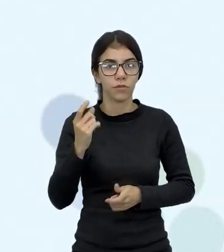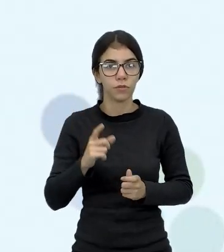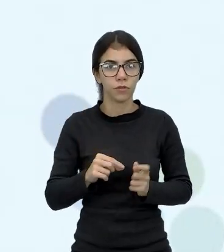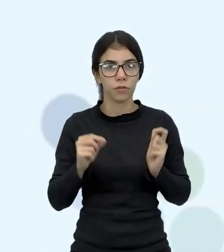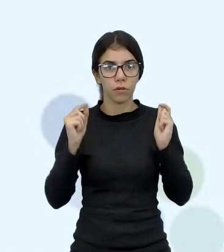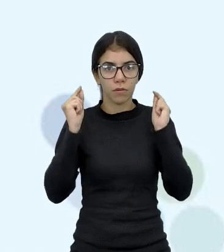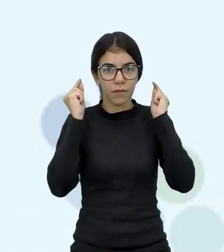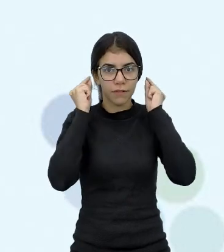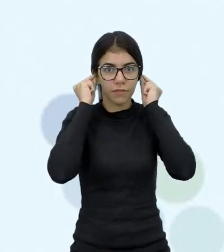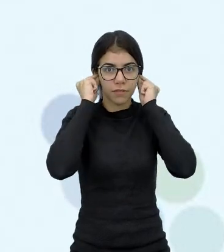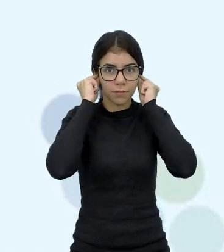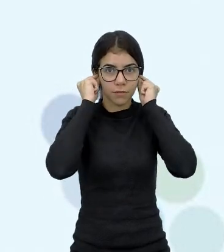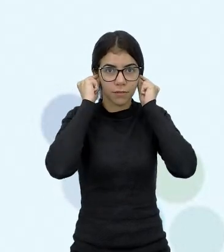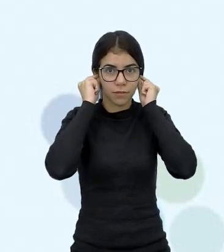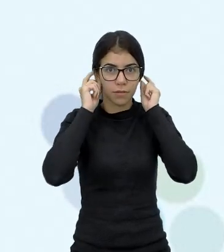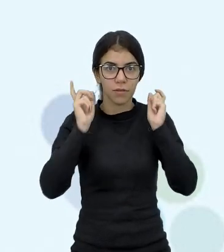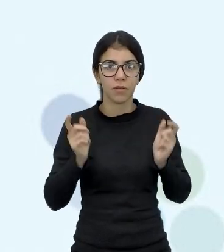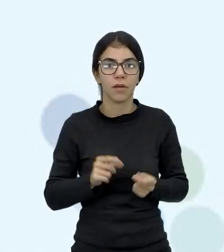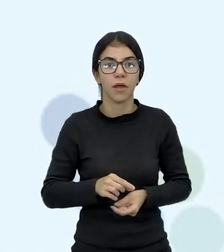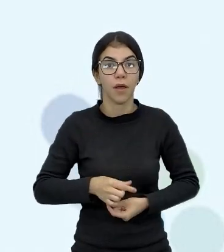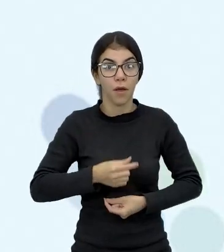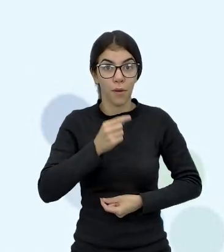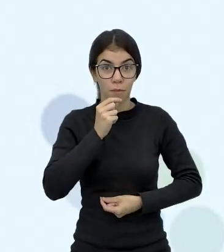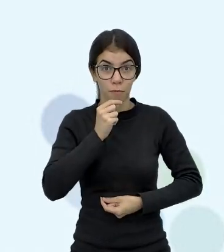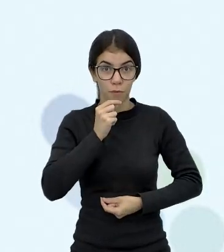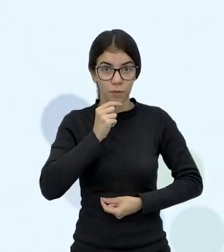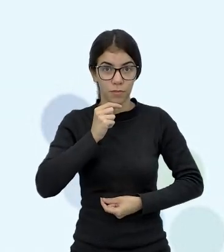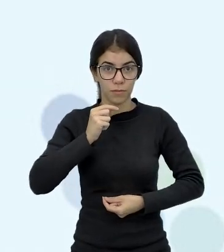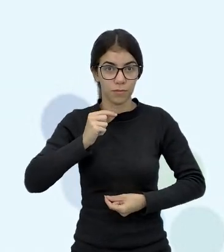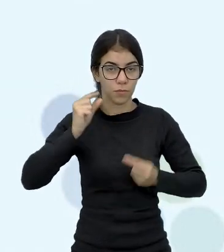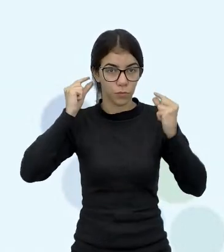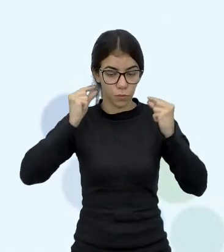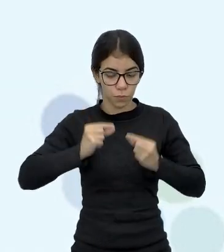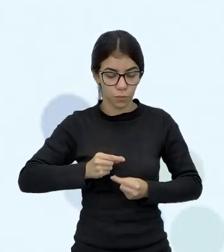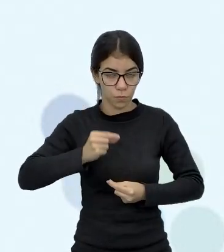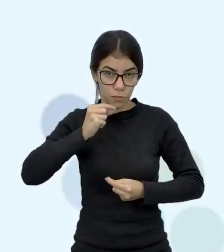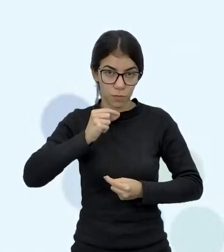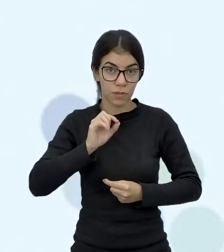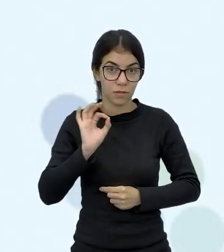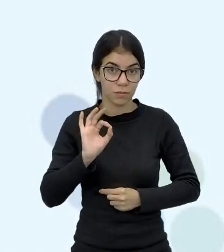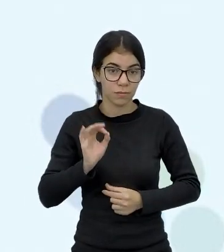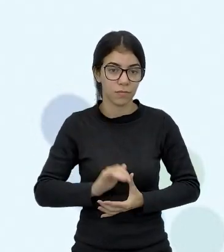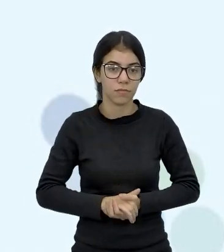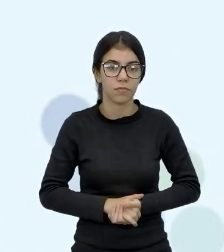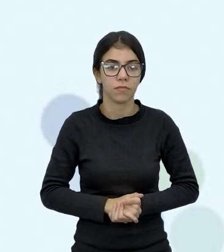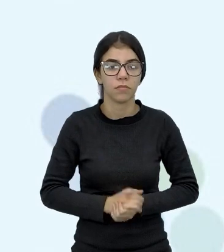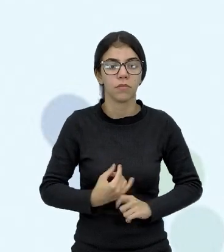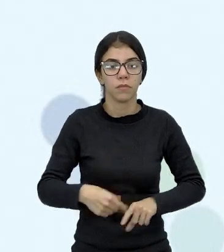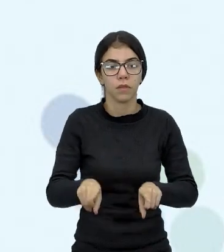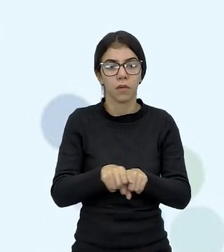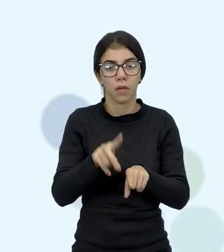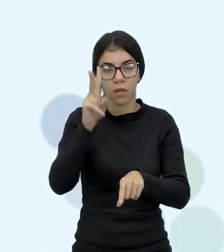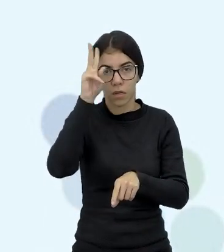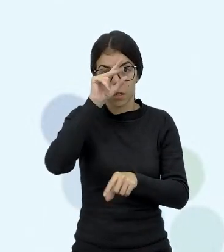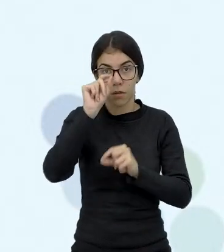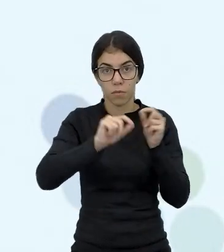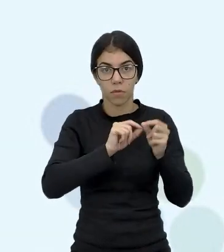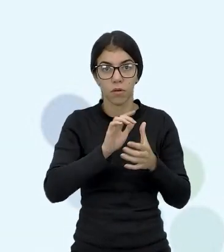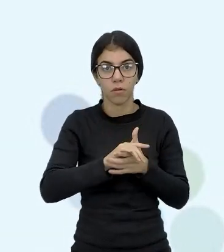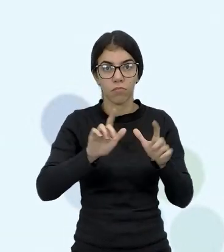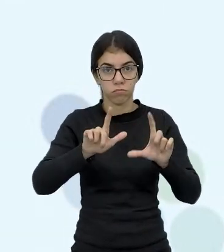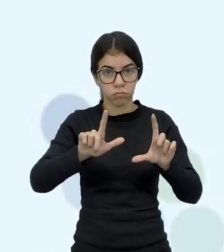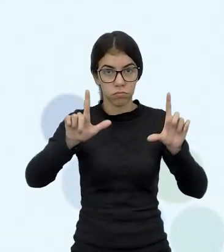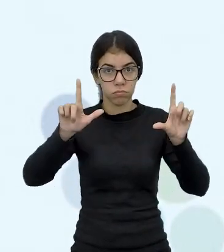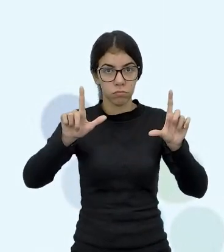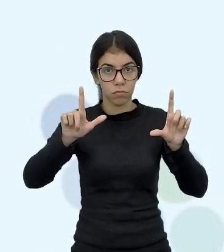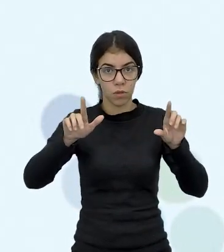você possa se apropriar do microfone do fone de ouvido. Certo? Muito bem. Lembre-se de gravar com a tela na